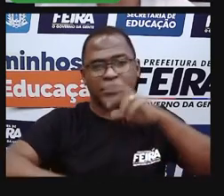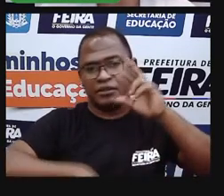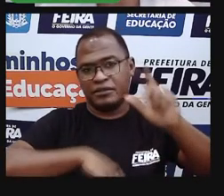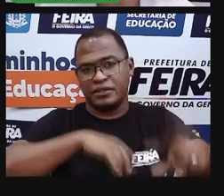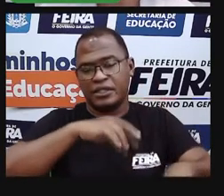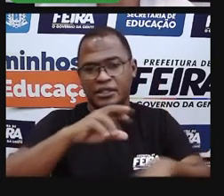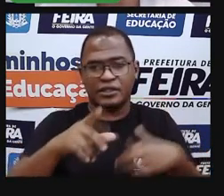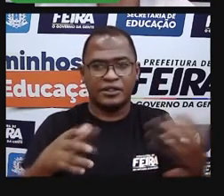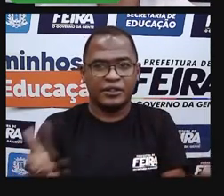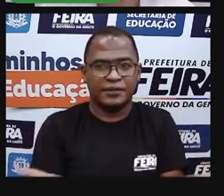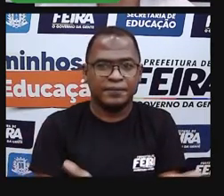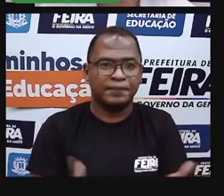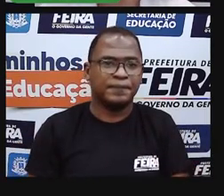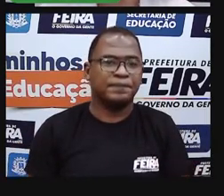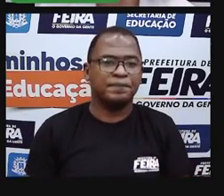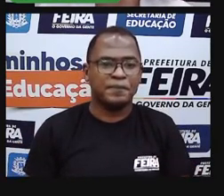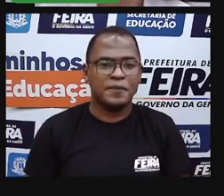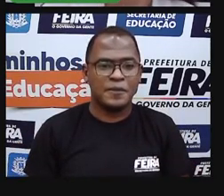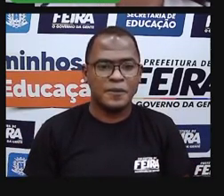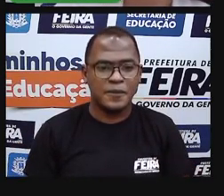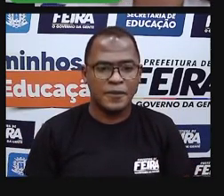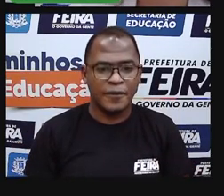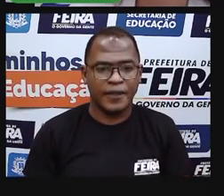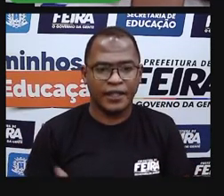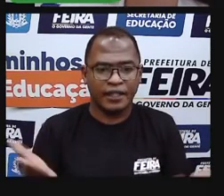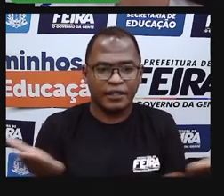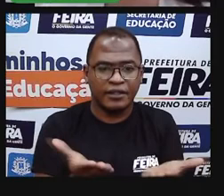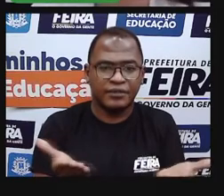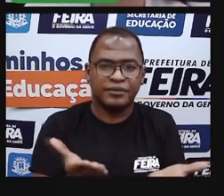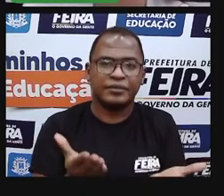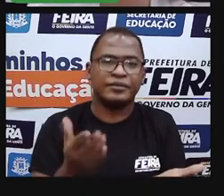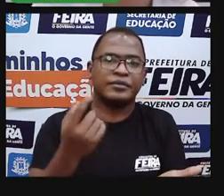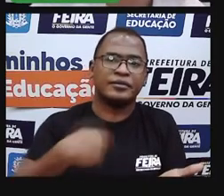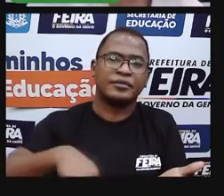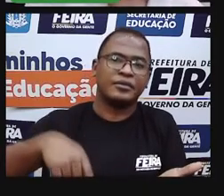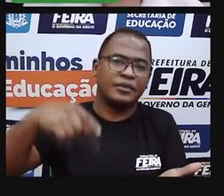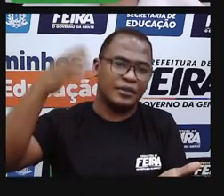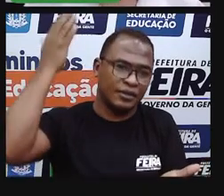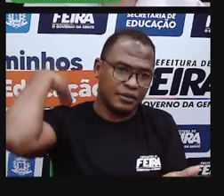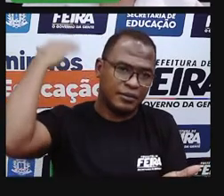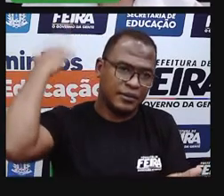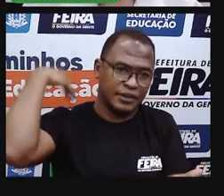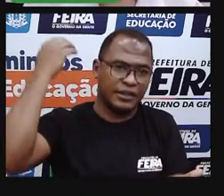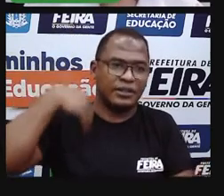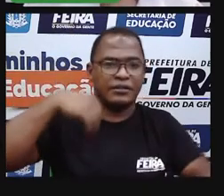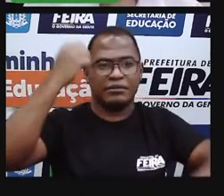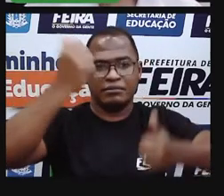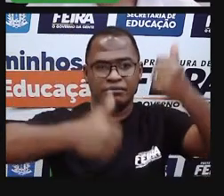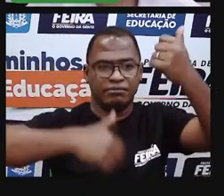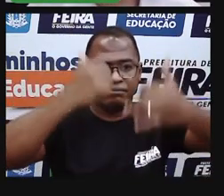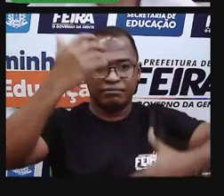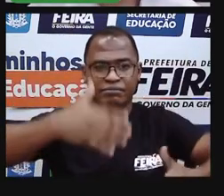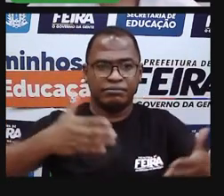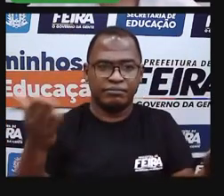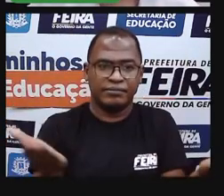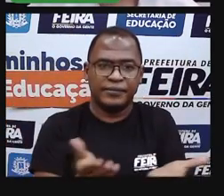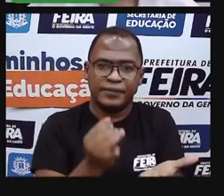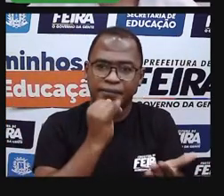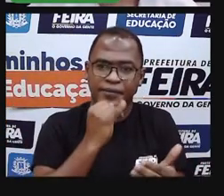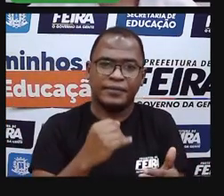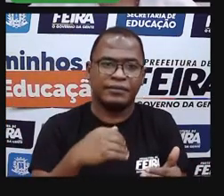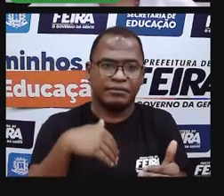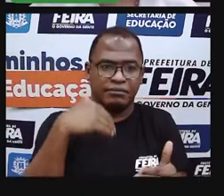diferentes formas. E a gente iniciou, na aula passada, a nossa sequenciada